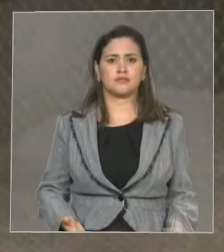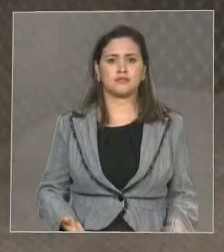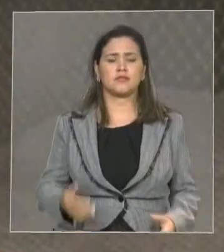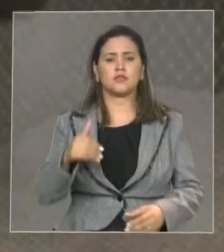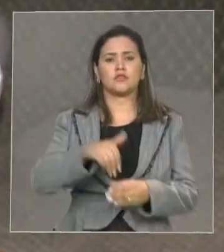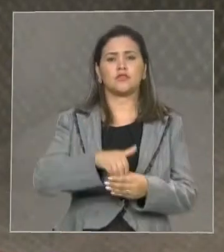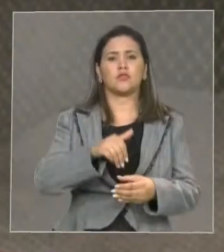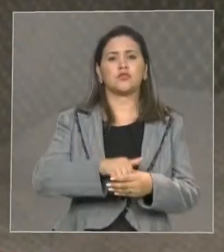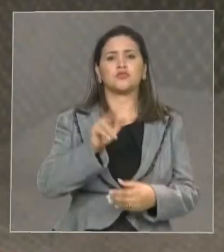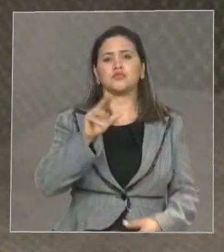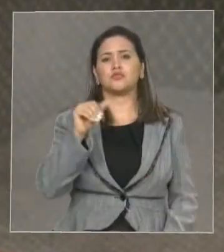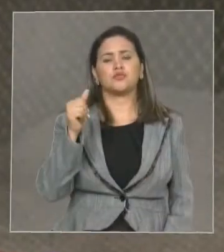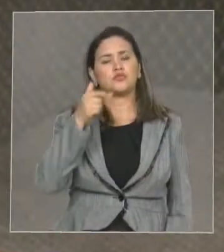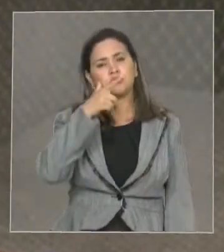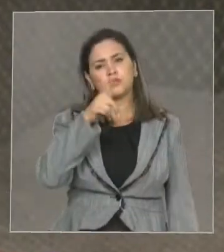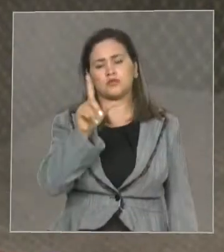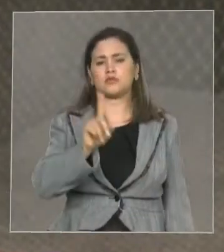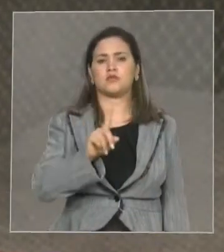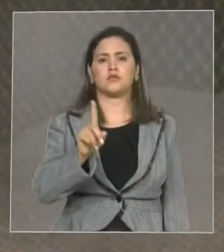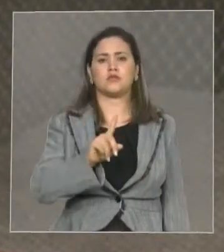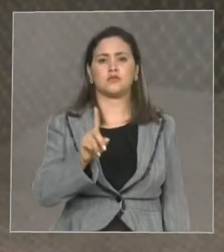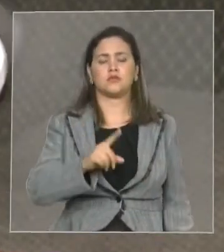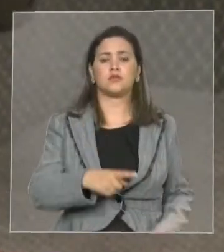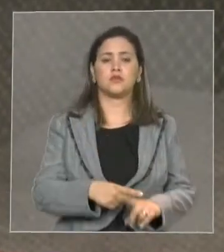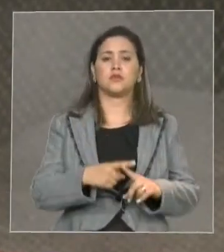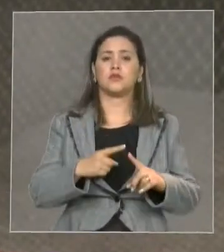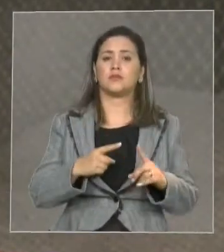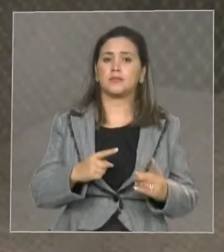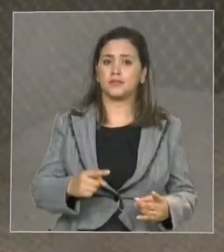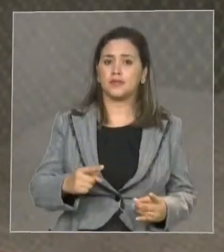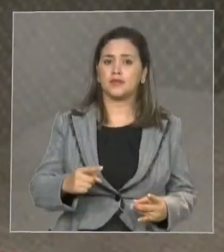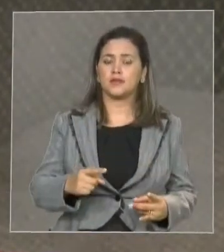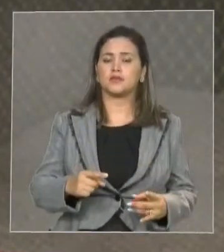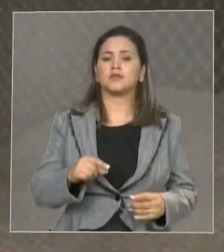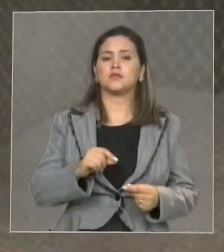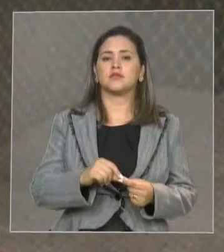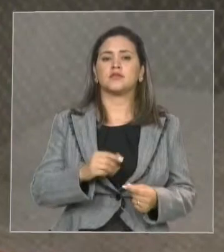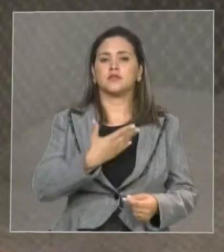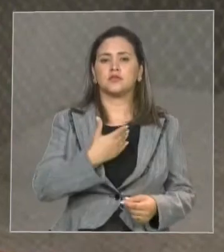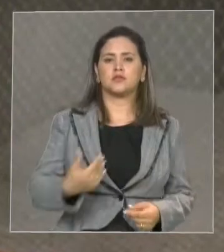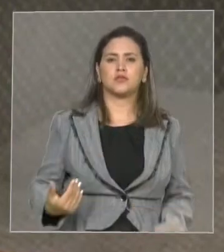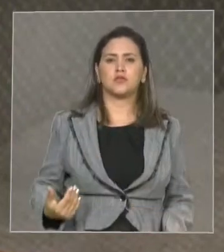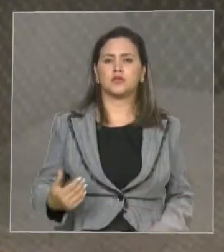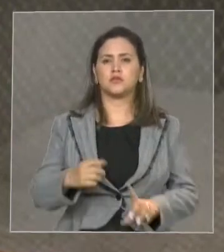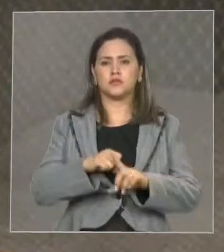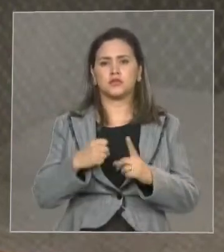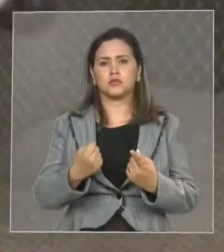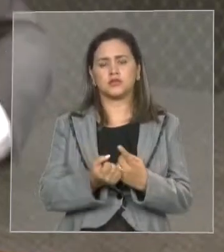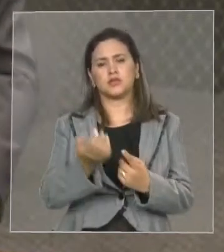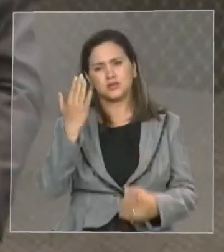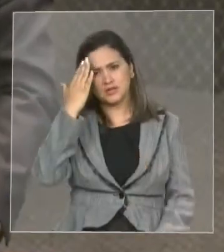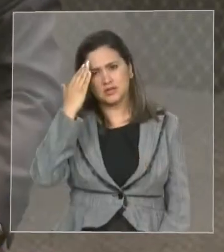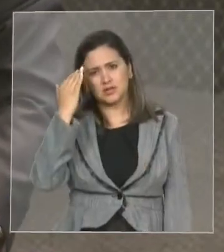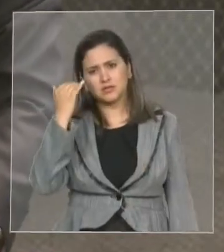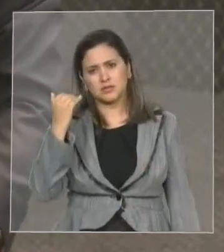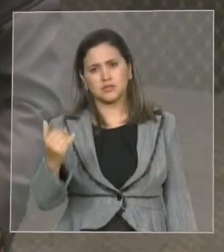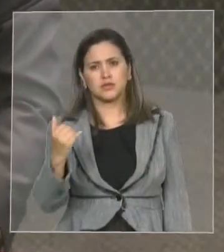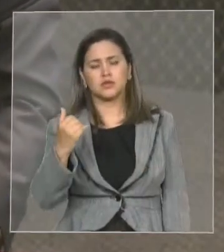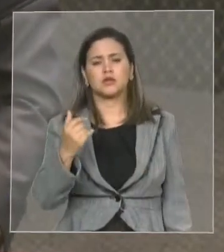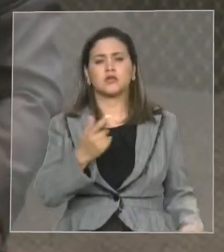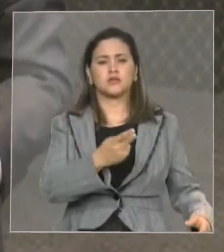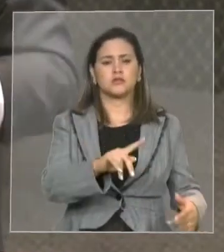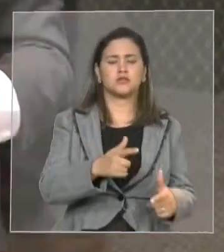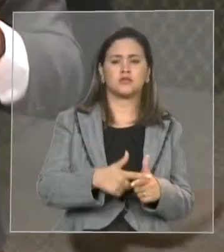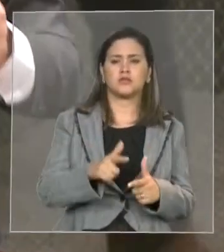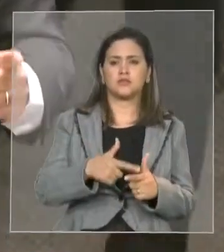de voto, nunca vão vencer no conselho, mas vão ter sua voz para que o governo e a sociedade saibam quais são as agruras que eles passam.